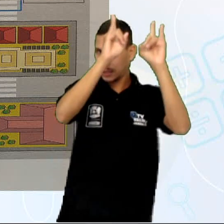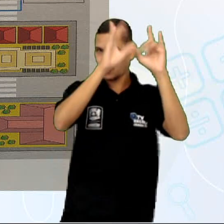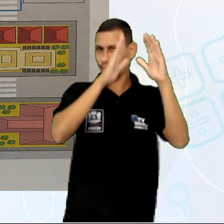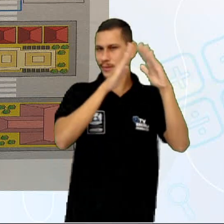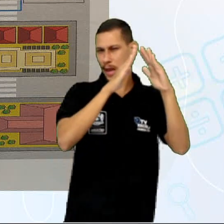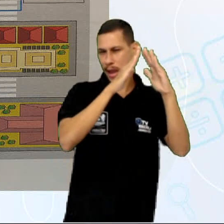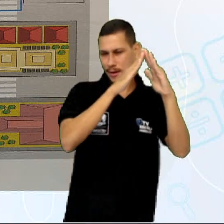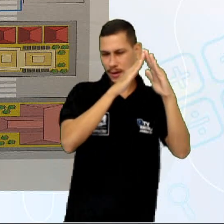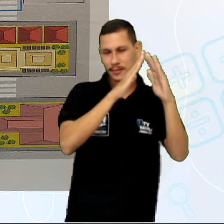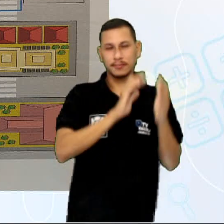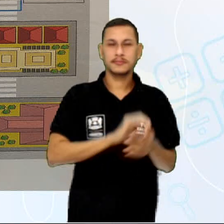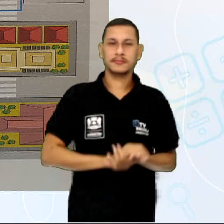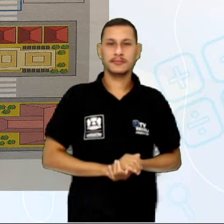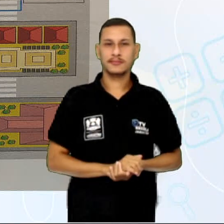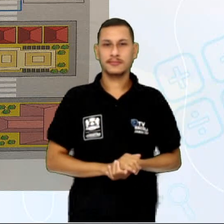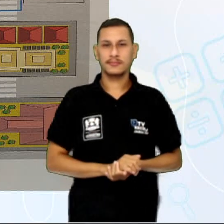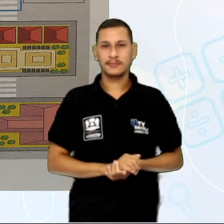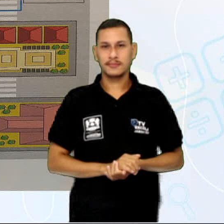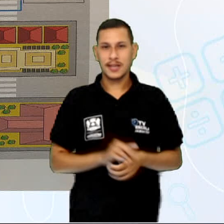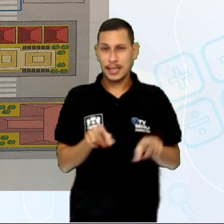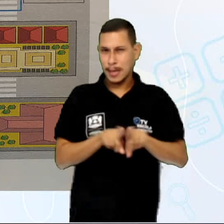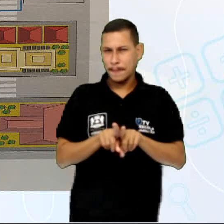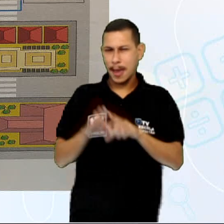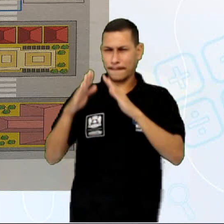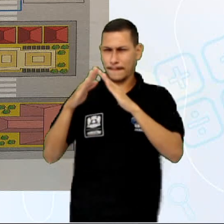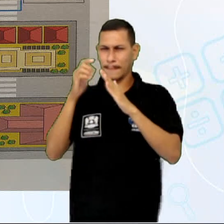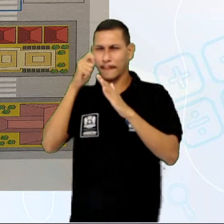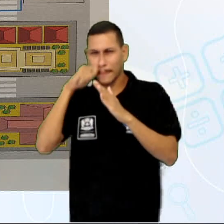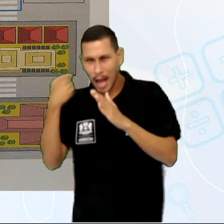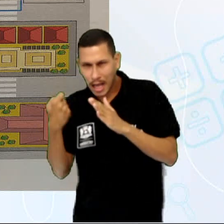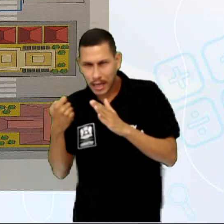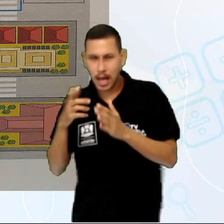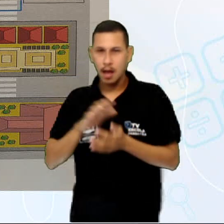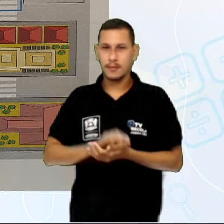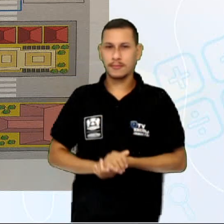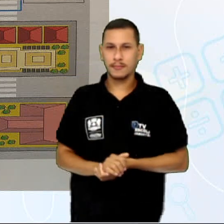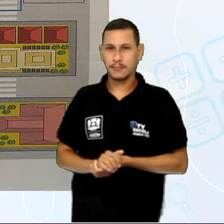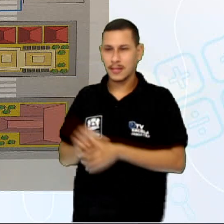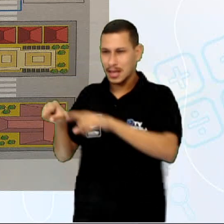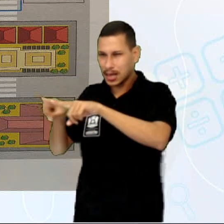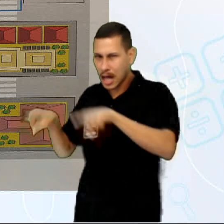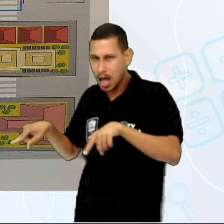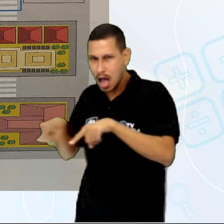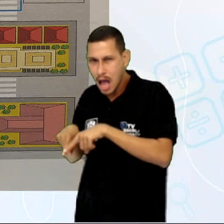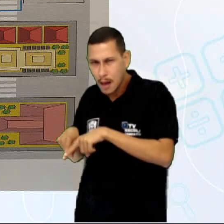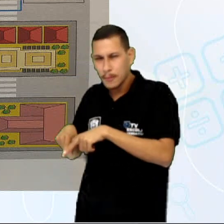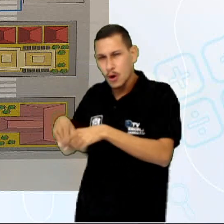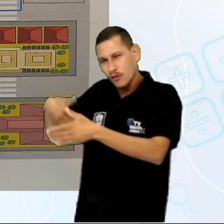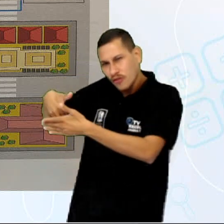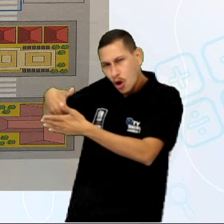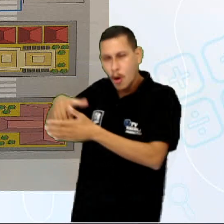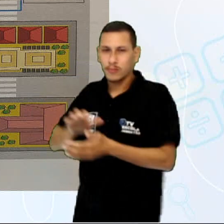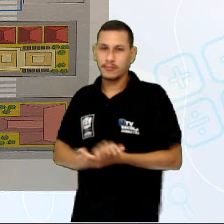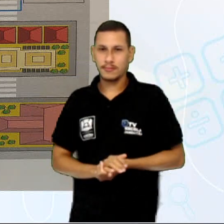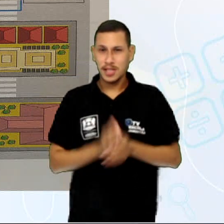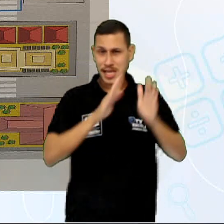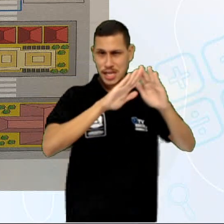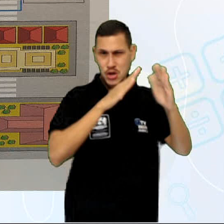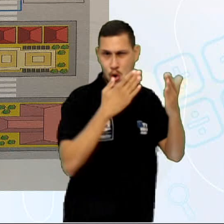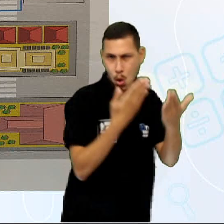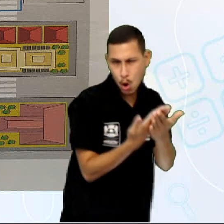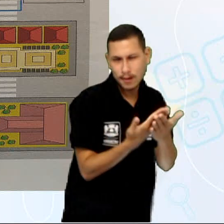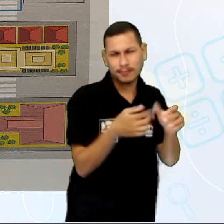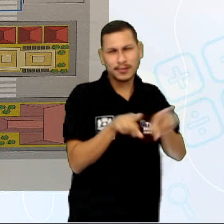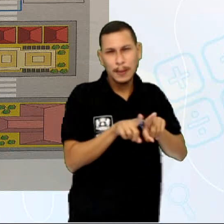o prédio de Denise, a padaria, o campo de futebol, a escola e a